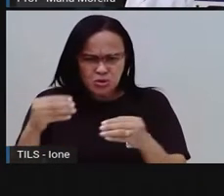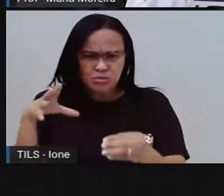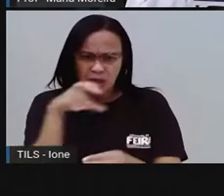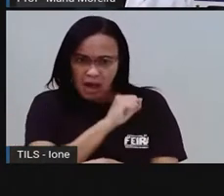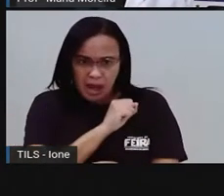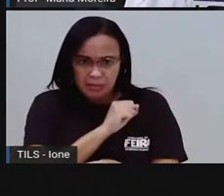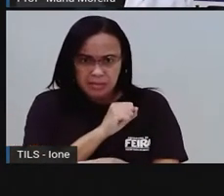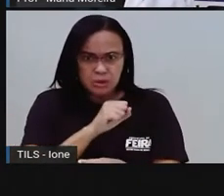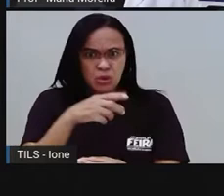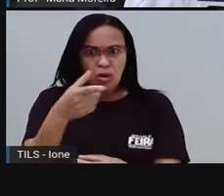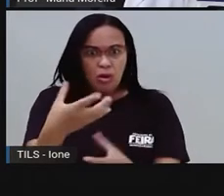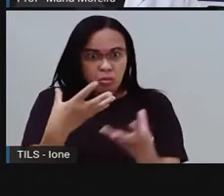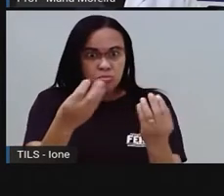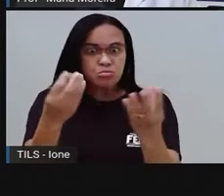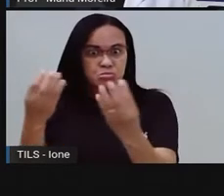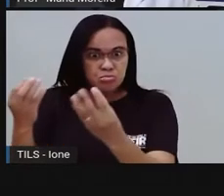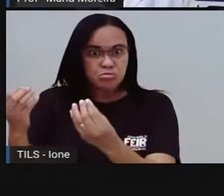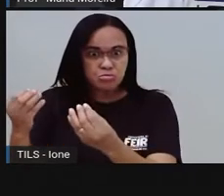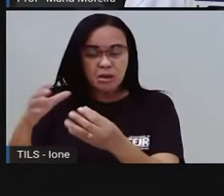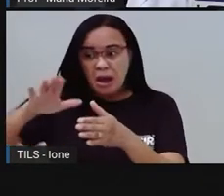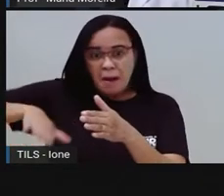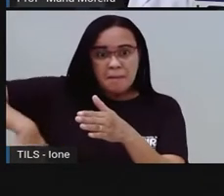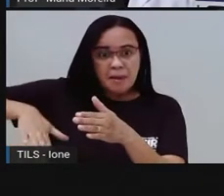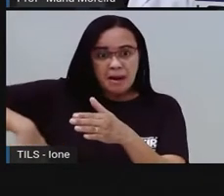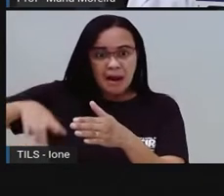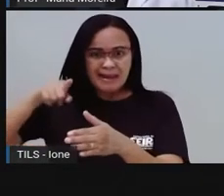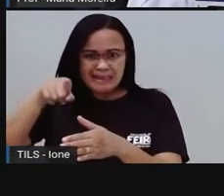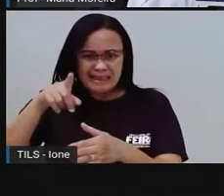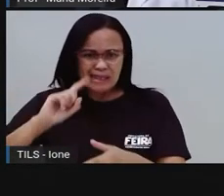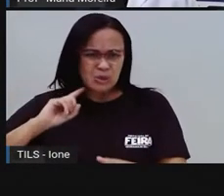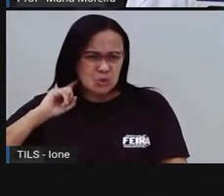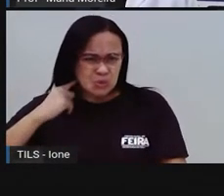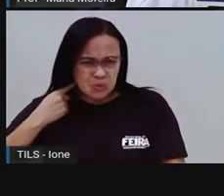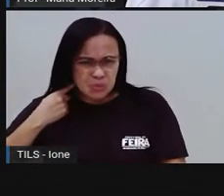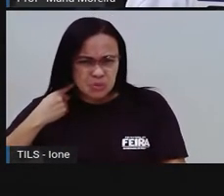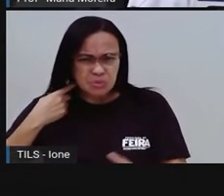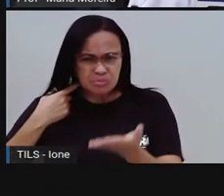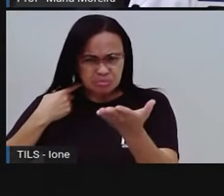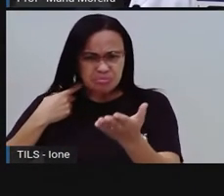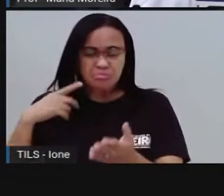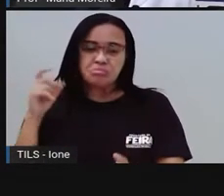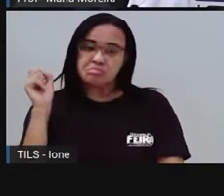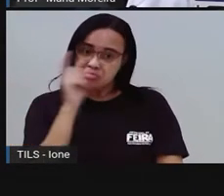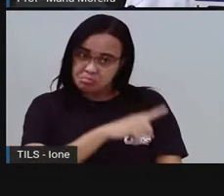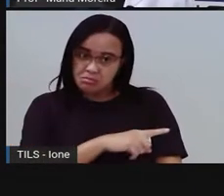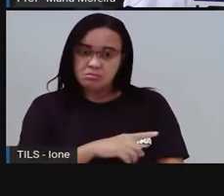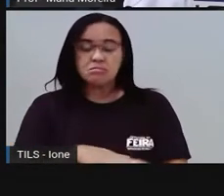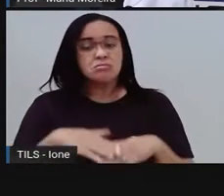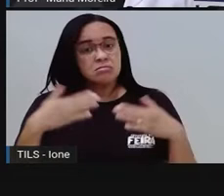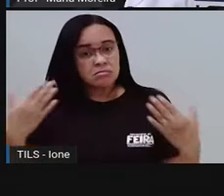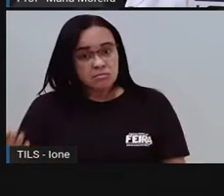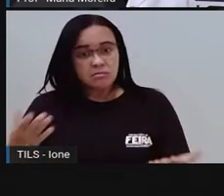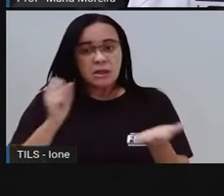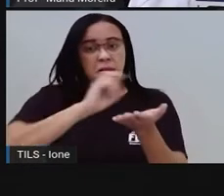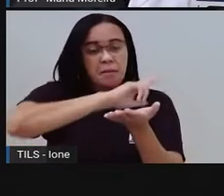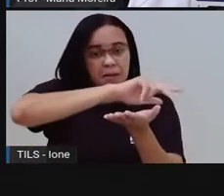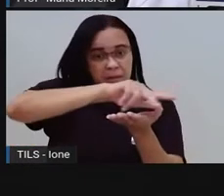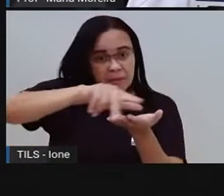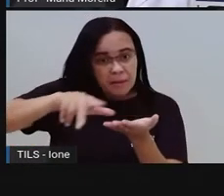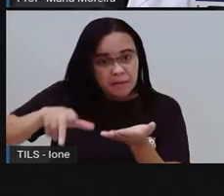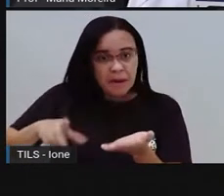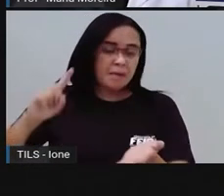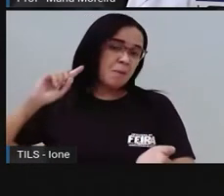absurda, uma praia suja desse jeito? Poluição, né, gente? Bom, as diferentes formas de poluição